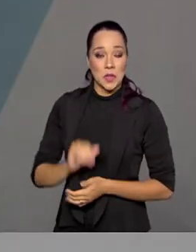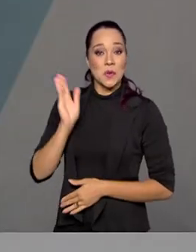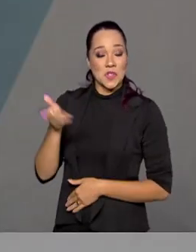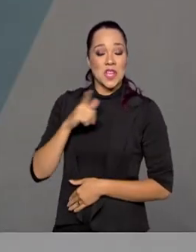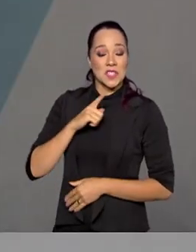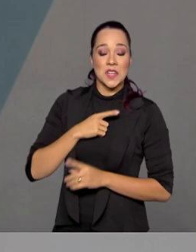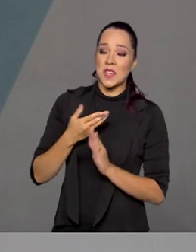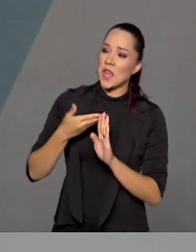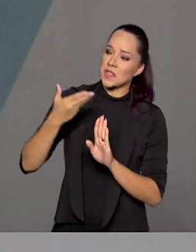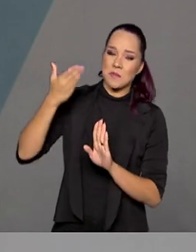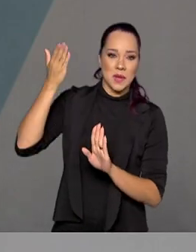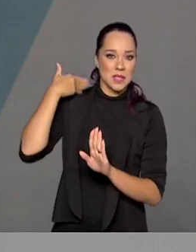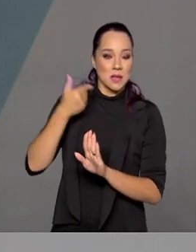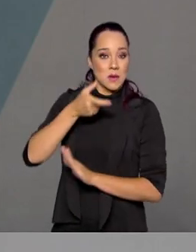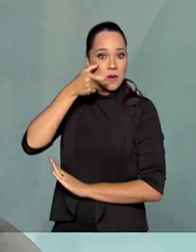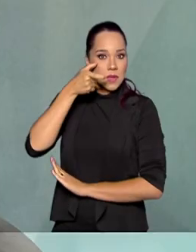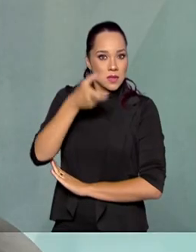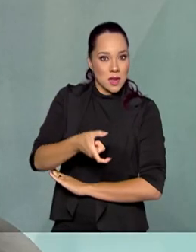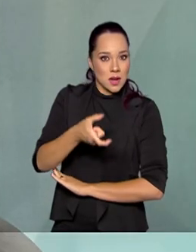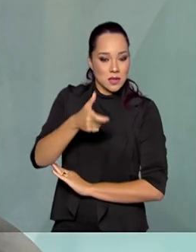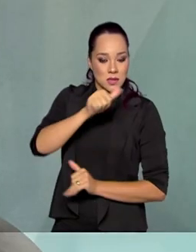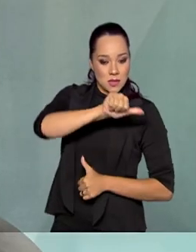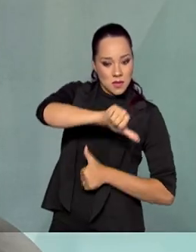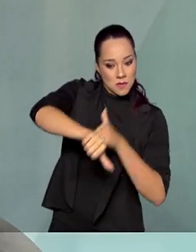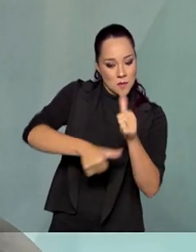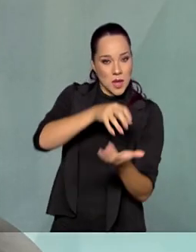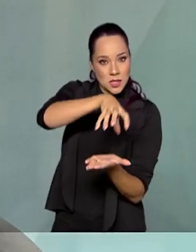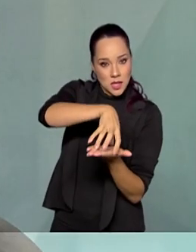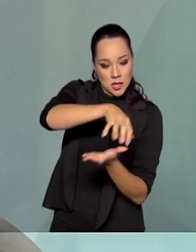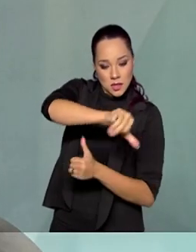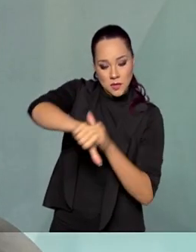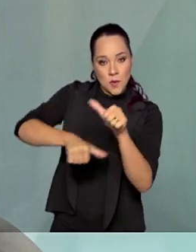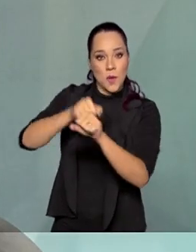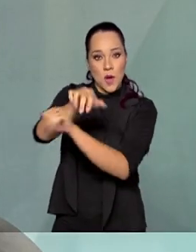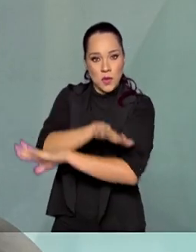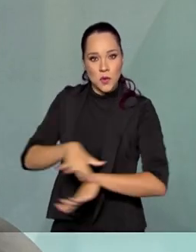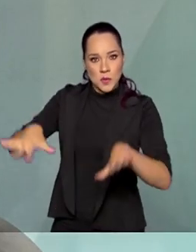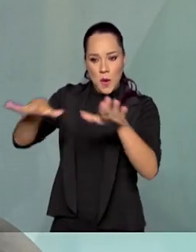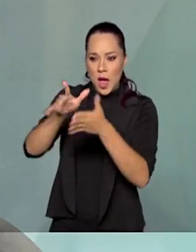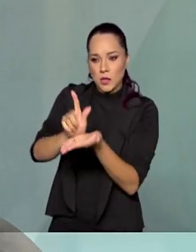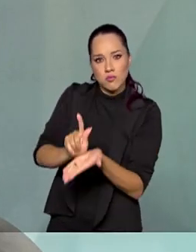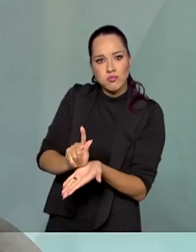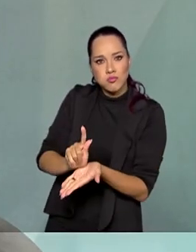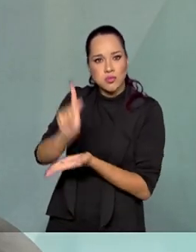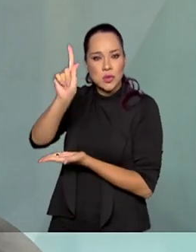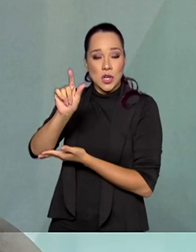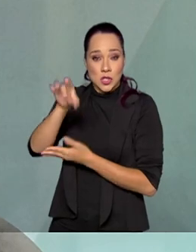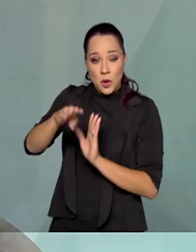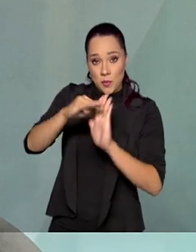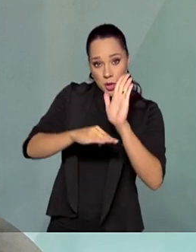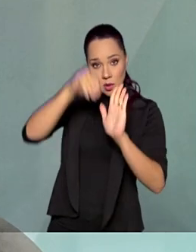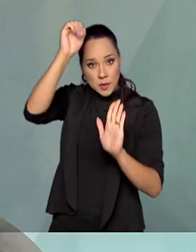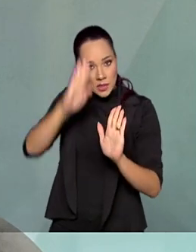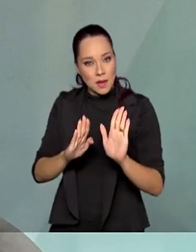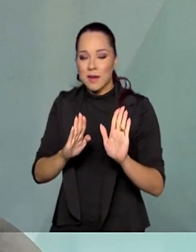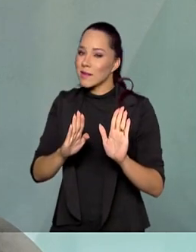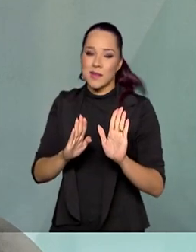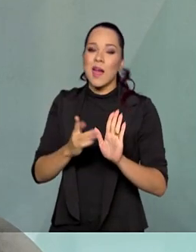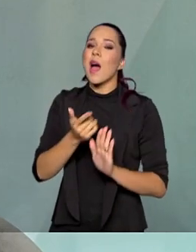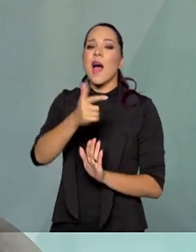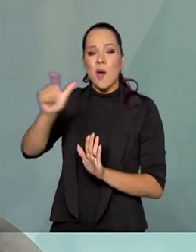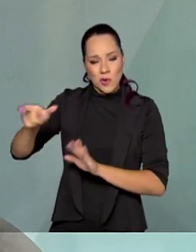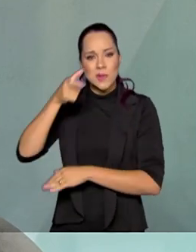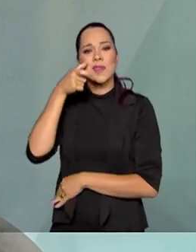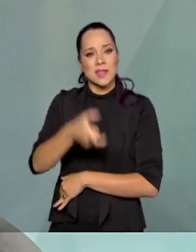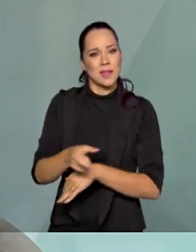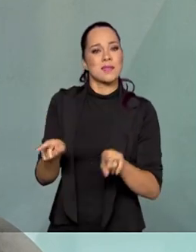tinha naquela época a ambição de transformar o centro num espaçoporto que pudesse servir não só o programa brasileiro, mas a outros